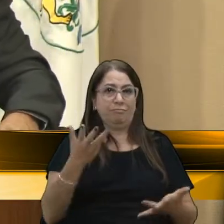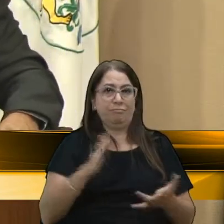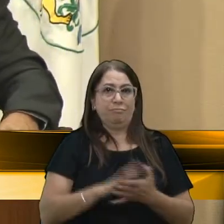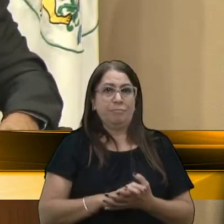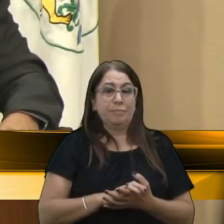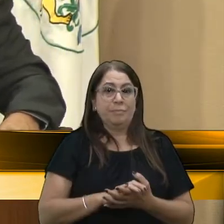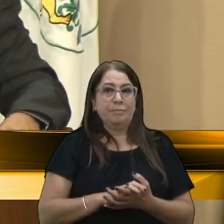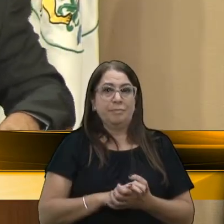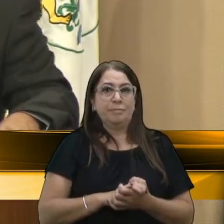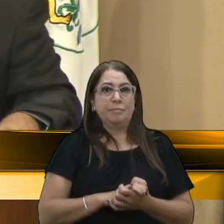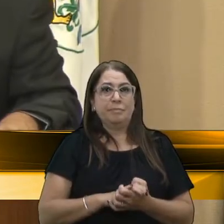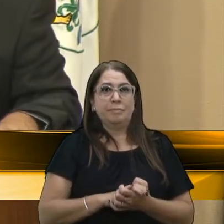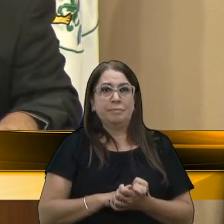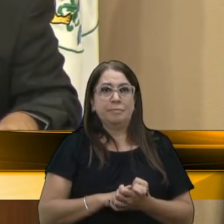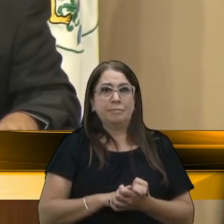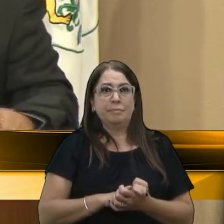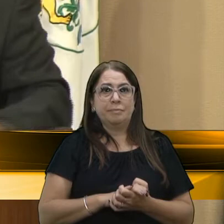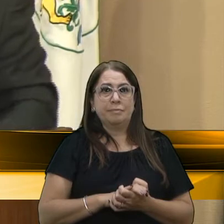É uma vergonha.